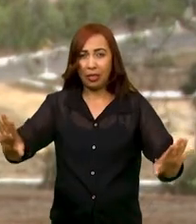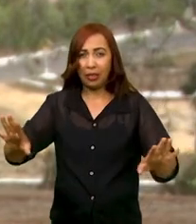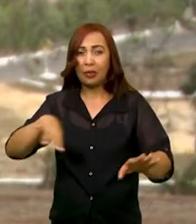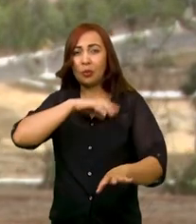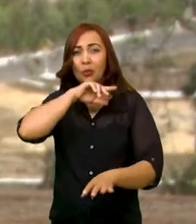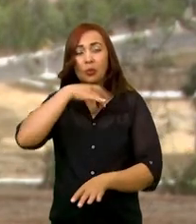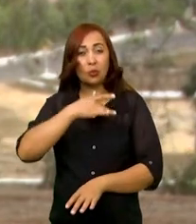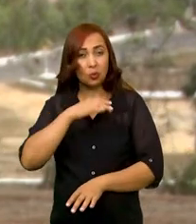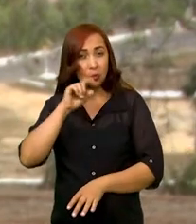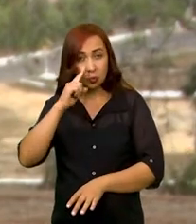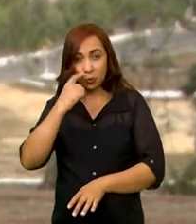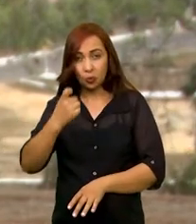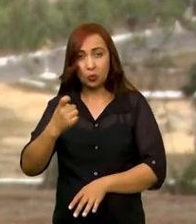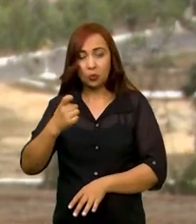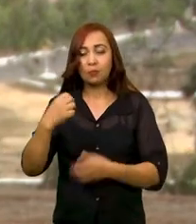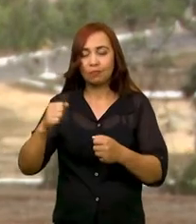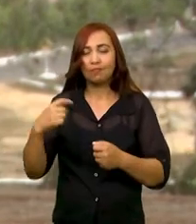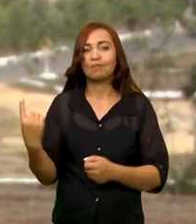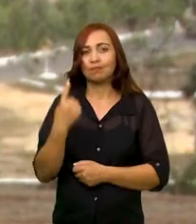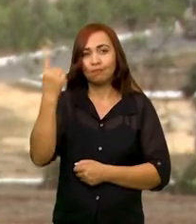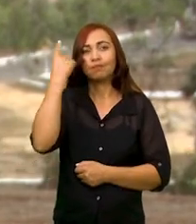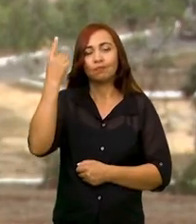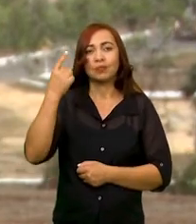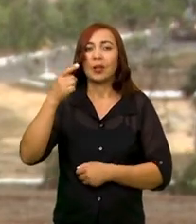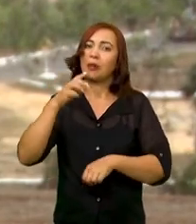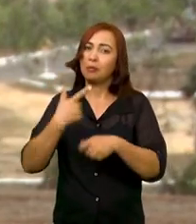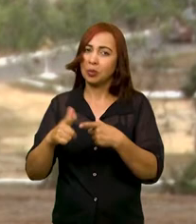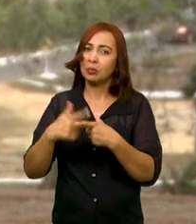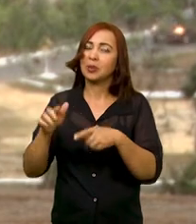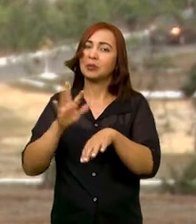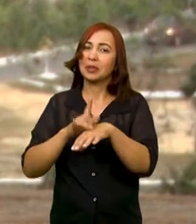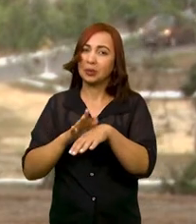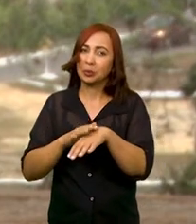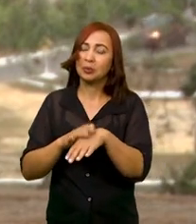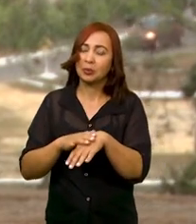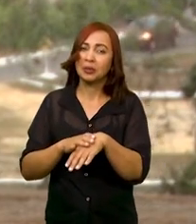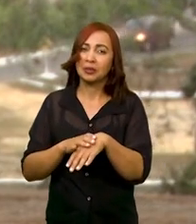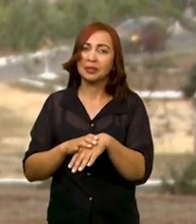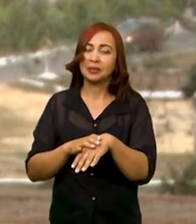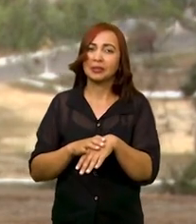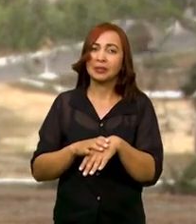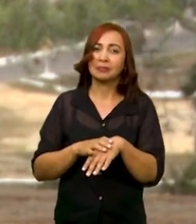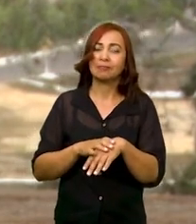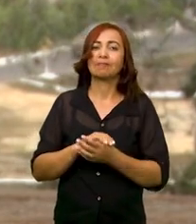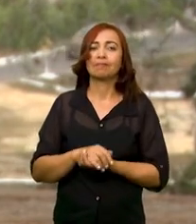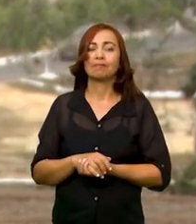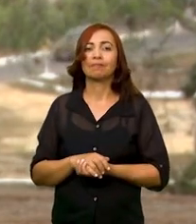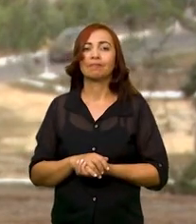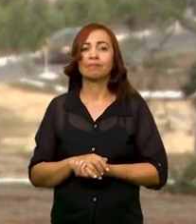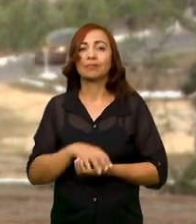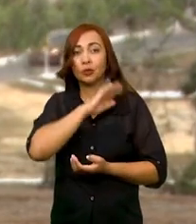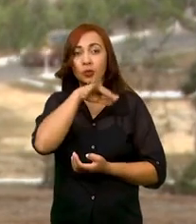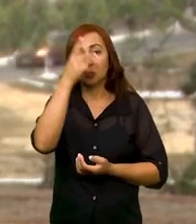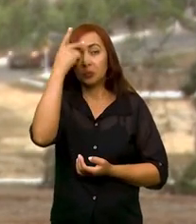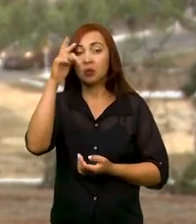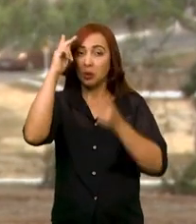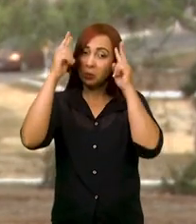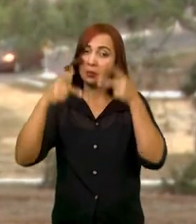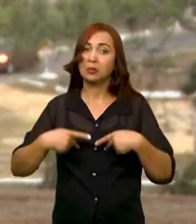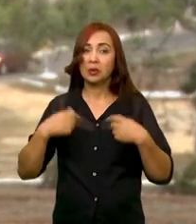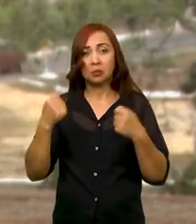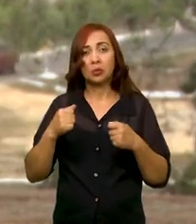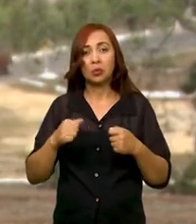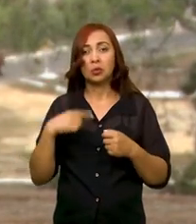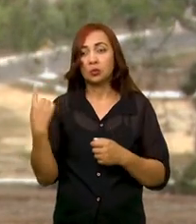pouco dessa relação, é importante a gente pensar na saúde única, que faz referência à interação que existe